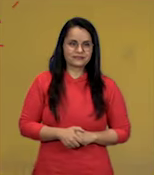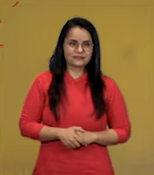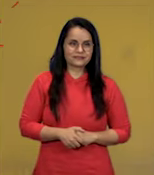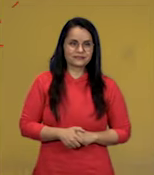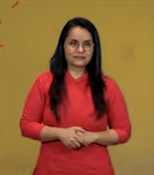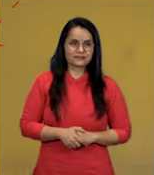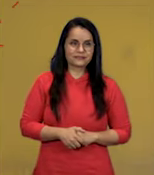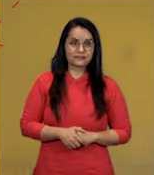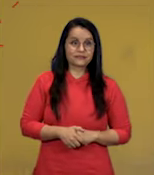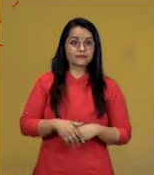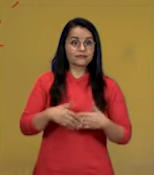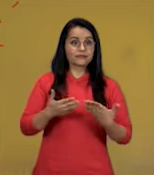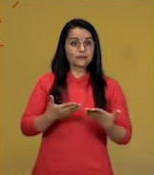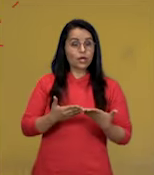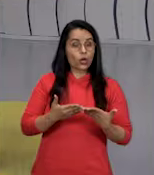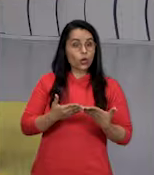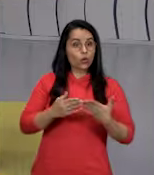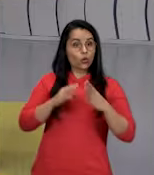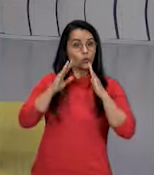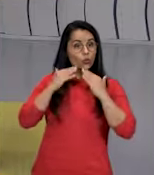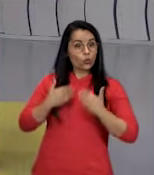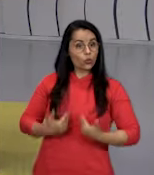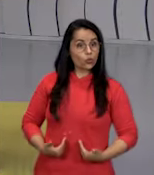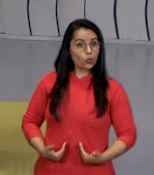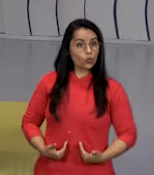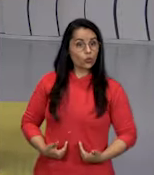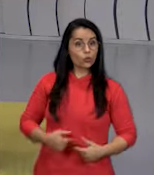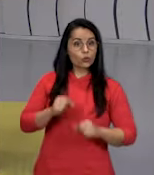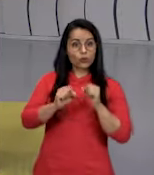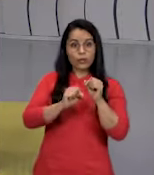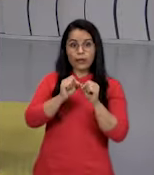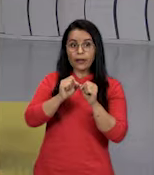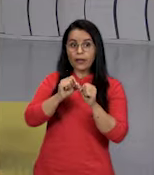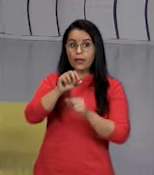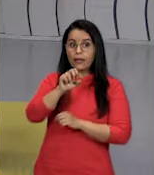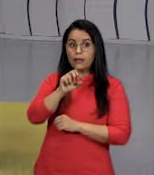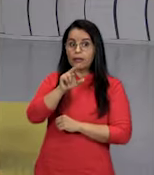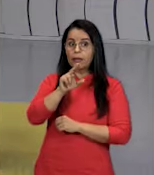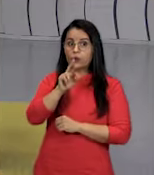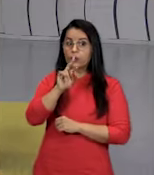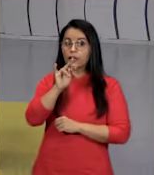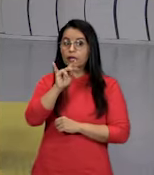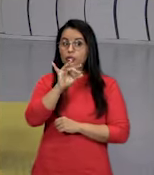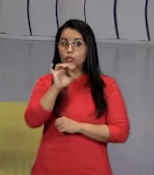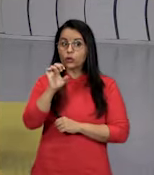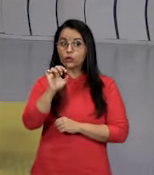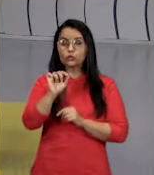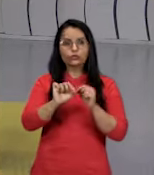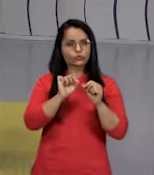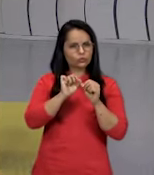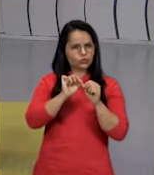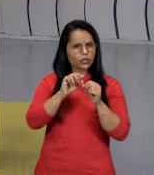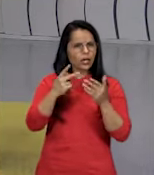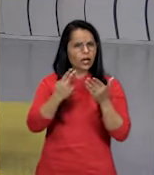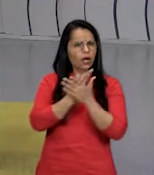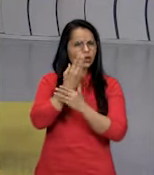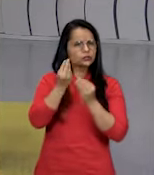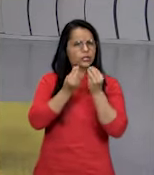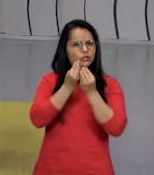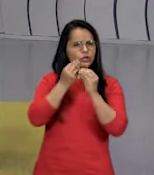Os organismos que são eucariontes, Esse processo vai ocorrer